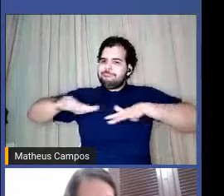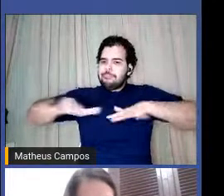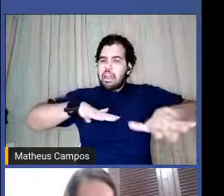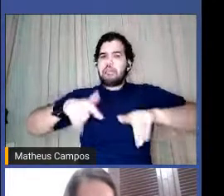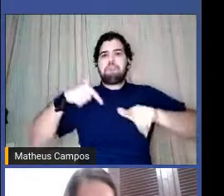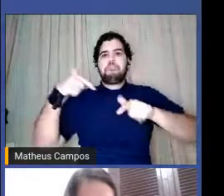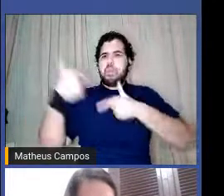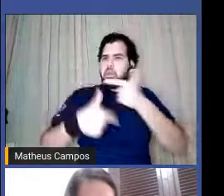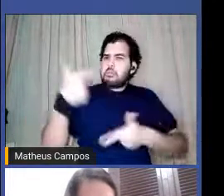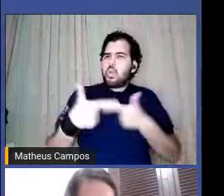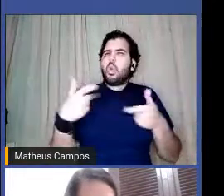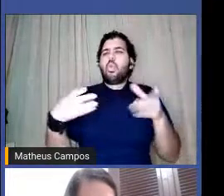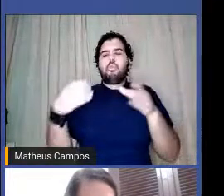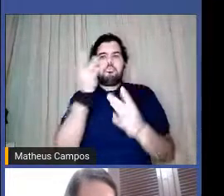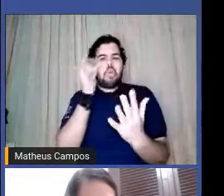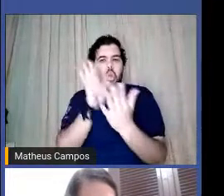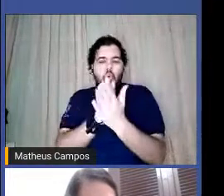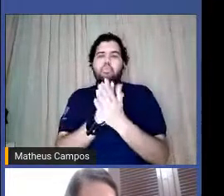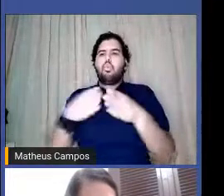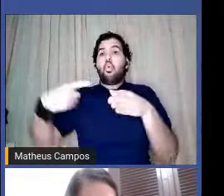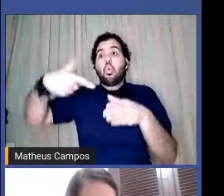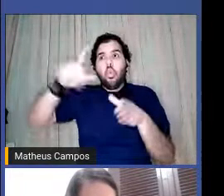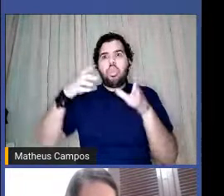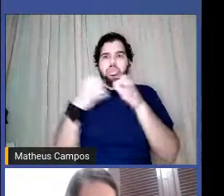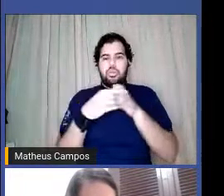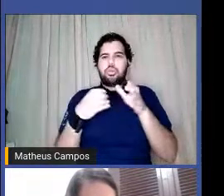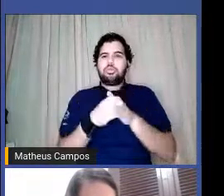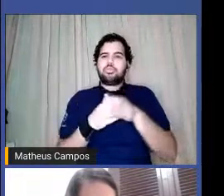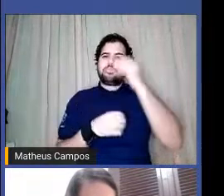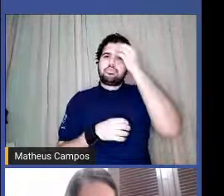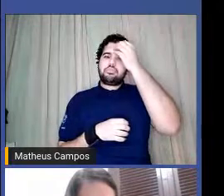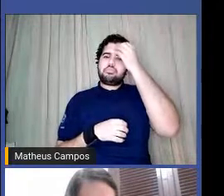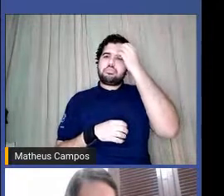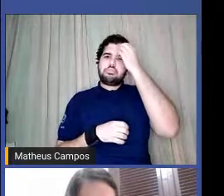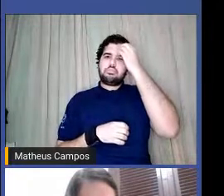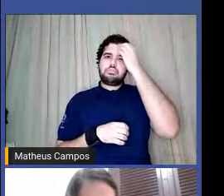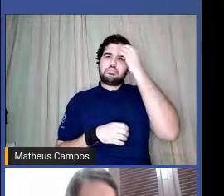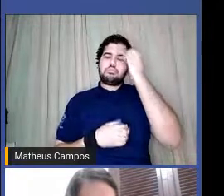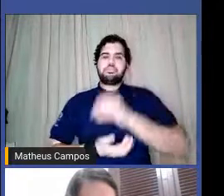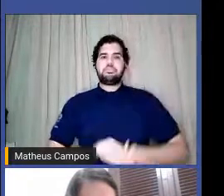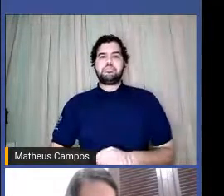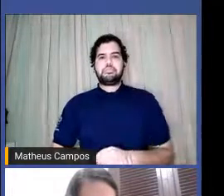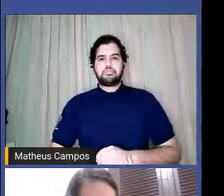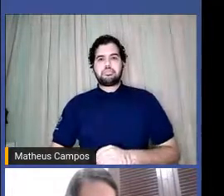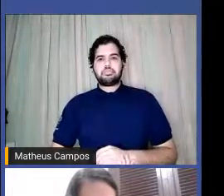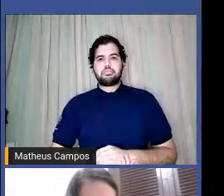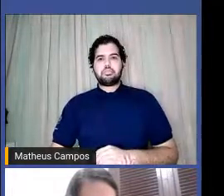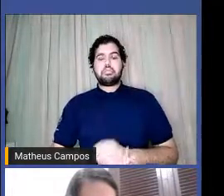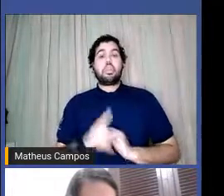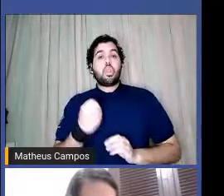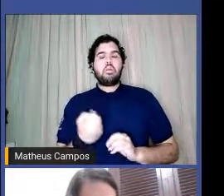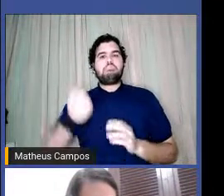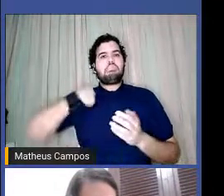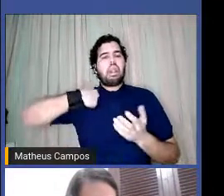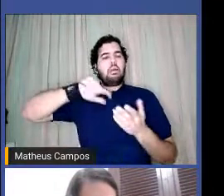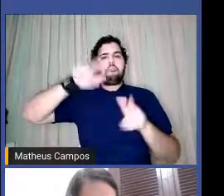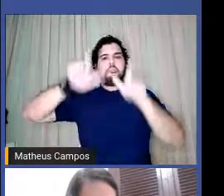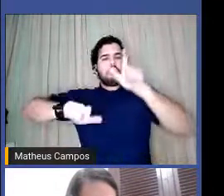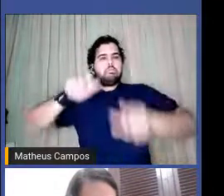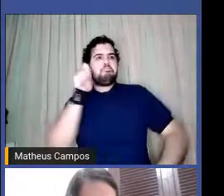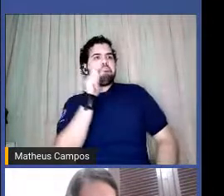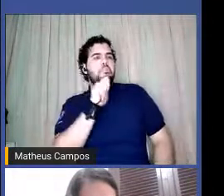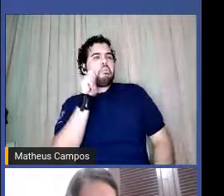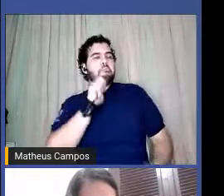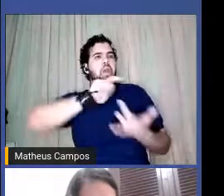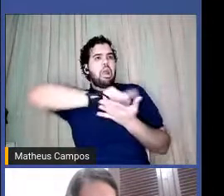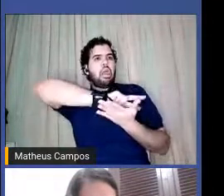grupo mesmo, e a gente veio a pluralidade das mulheres, né, tipo,